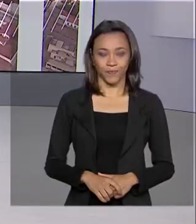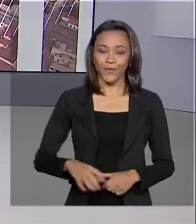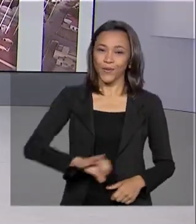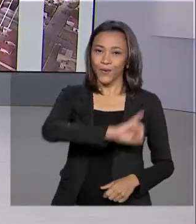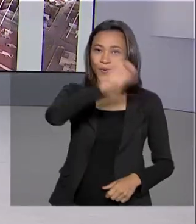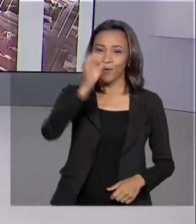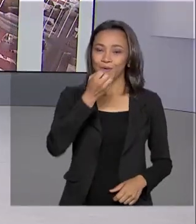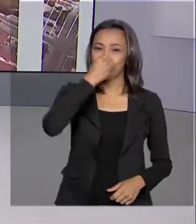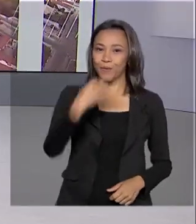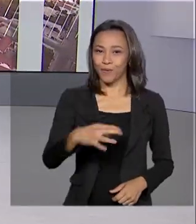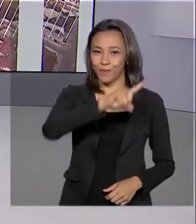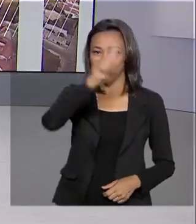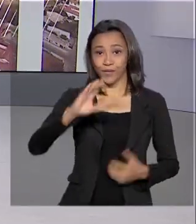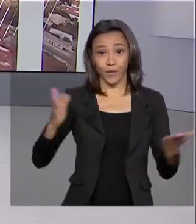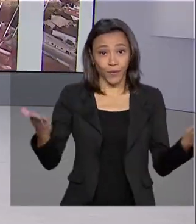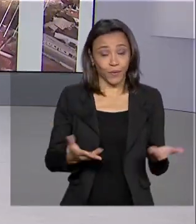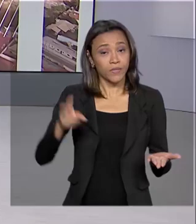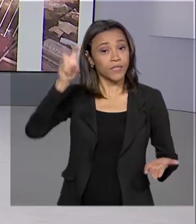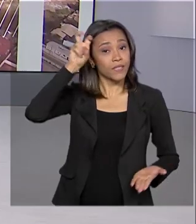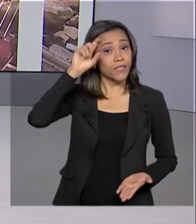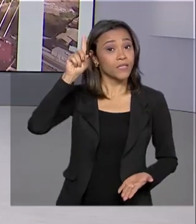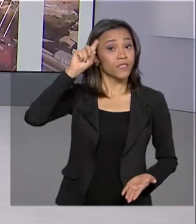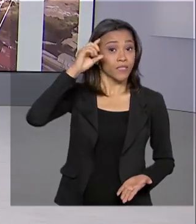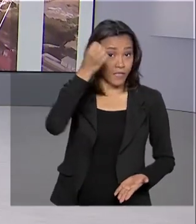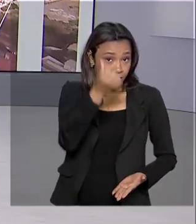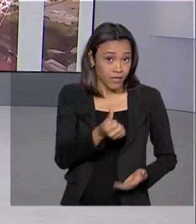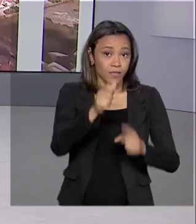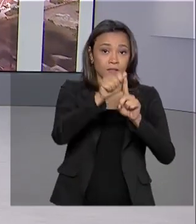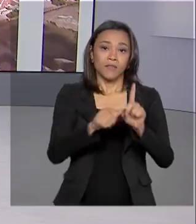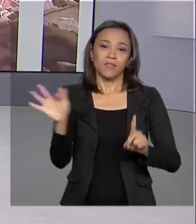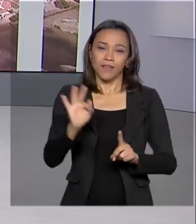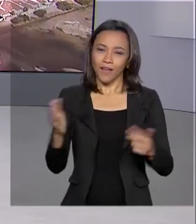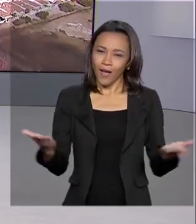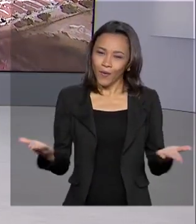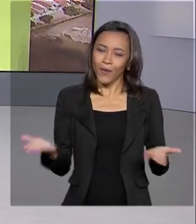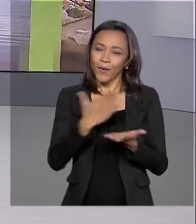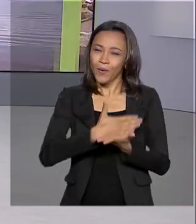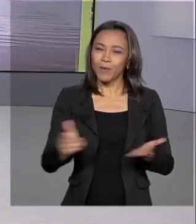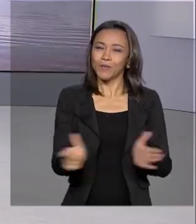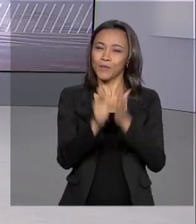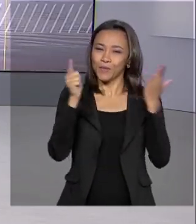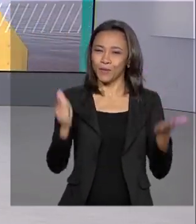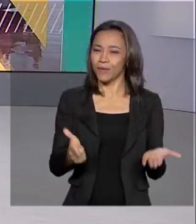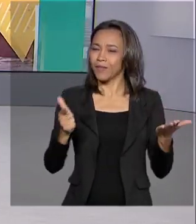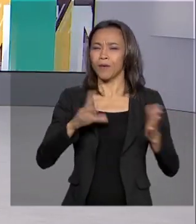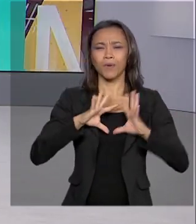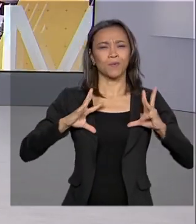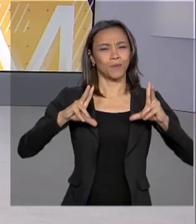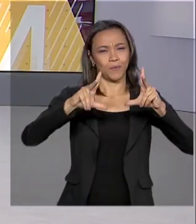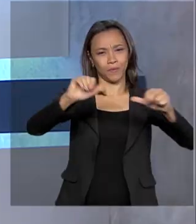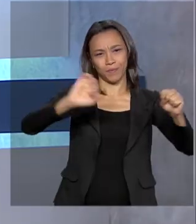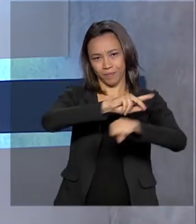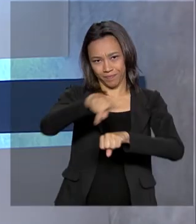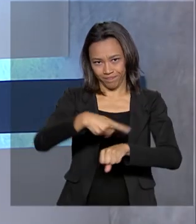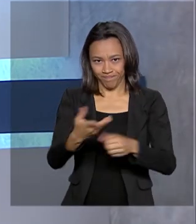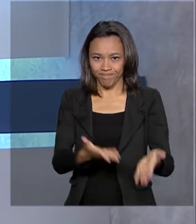Olá, bom dia. Hoje é quinta-feira, 6 de fevereiro. Começa agora o Brasil em dia para todo o país.